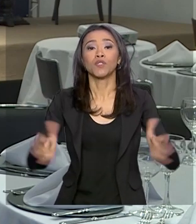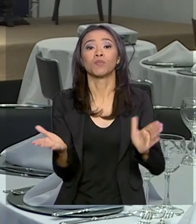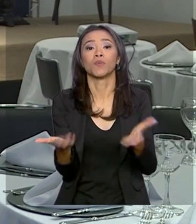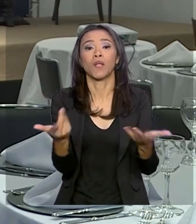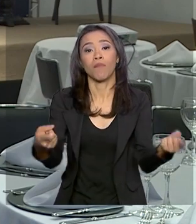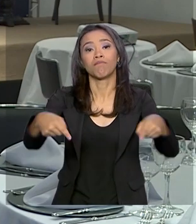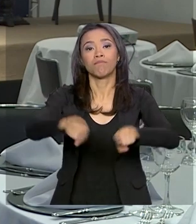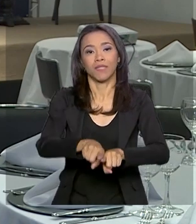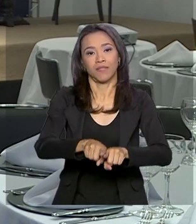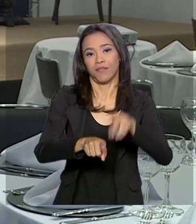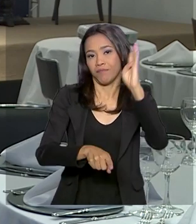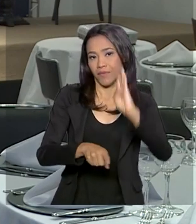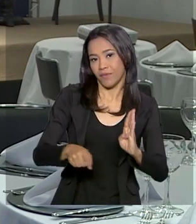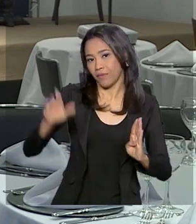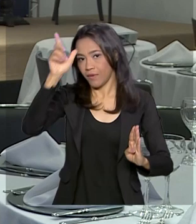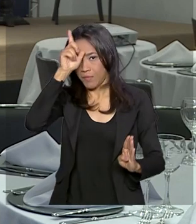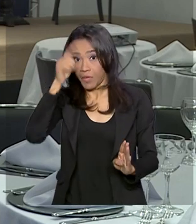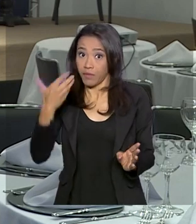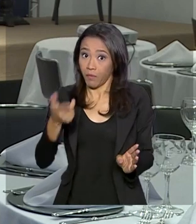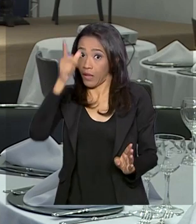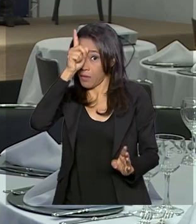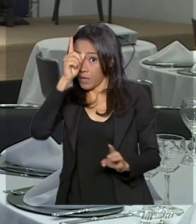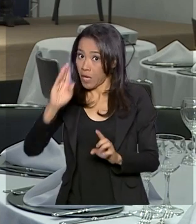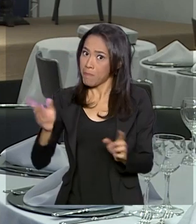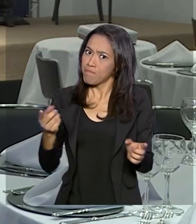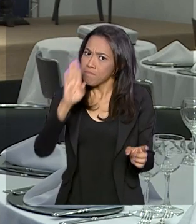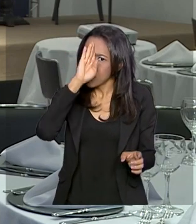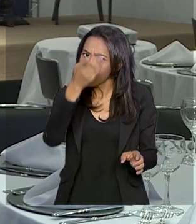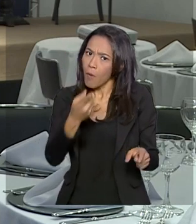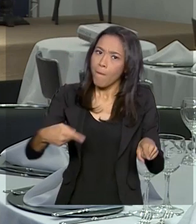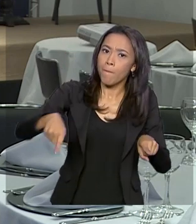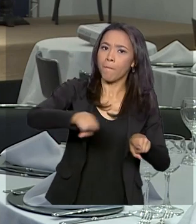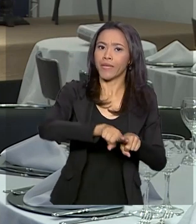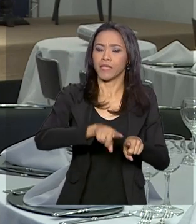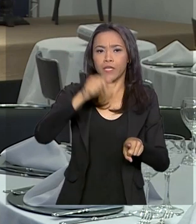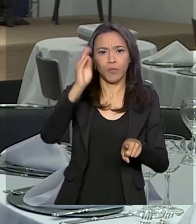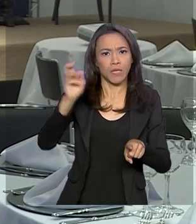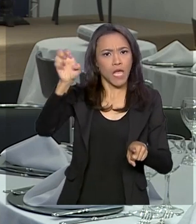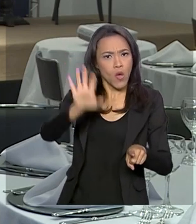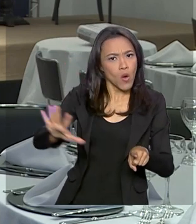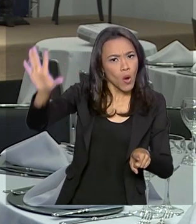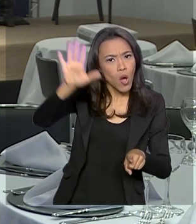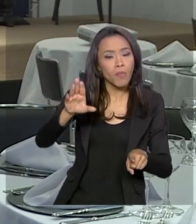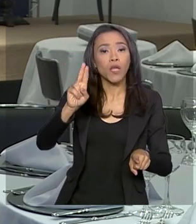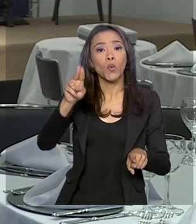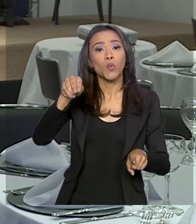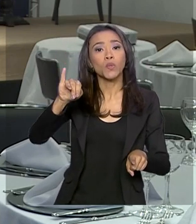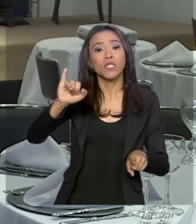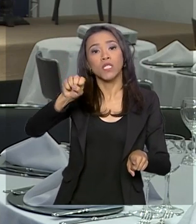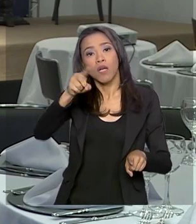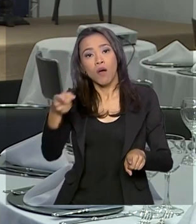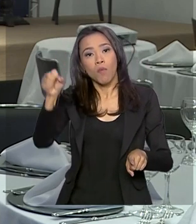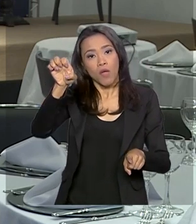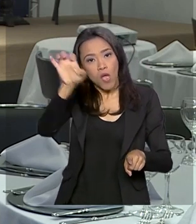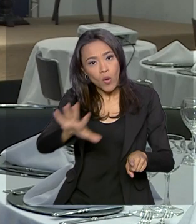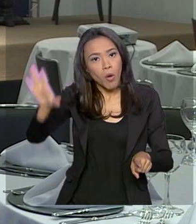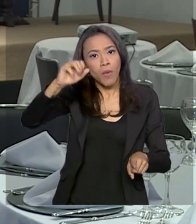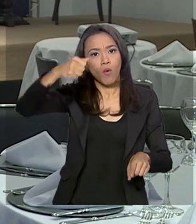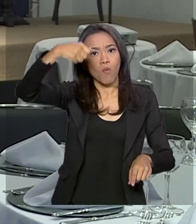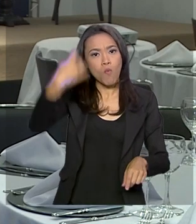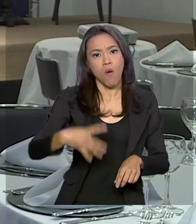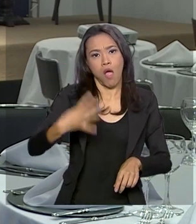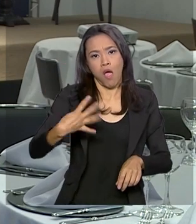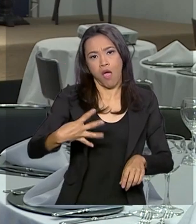Brasil e Alemanha. E olha, a Alemanha é o principal parceiro do Brasil na Europa, na União Europeia, e é o quarto principal parceiro